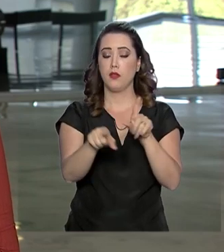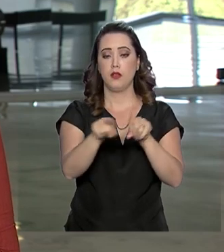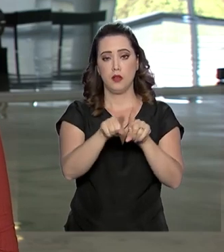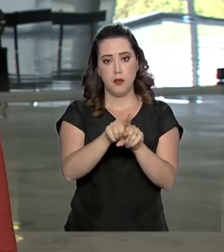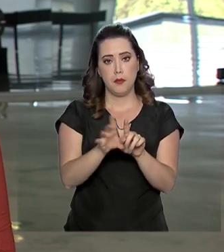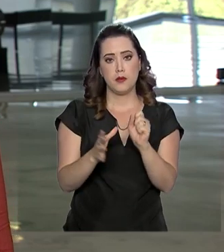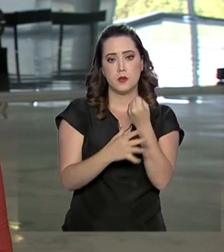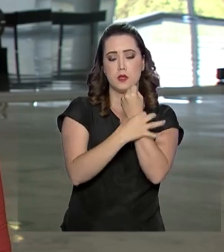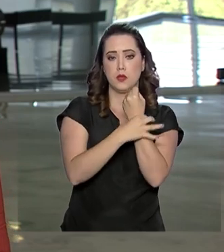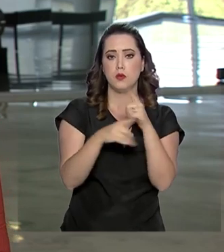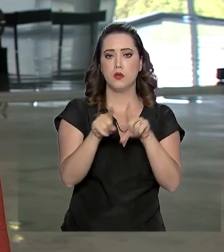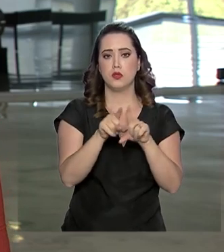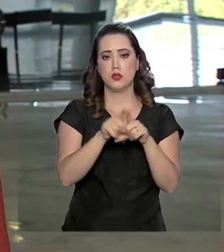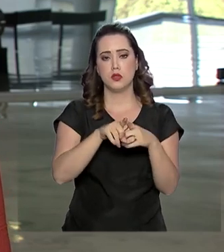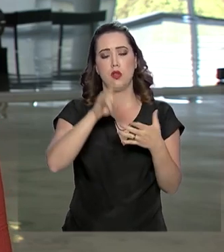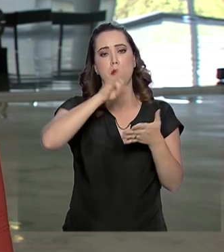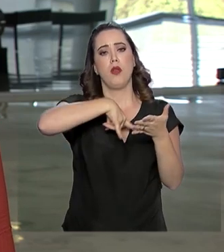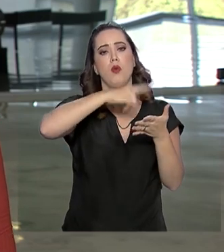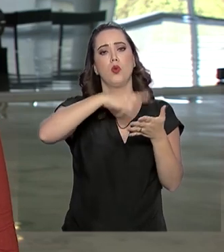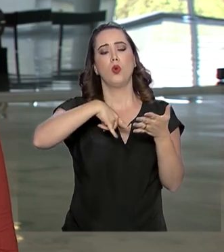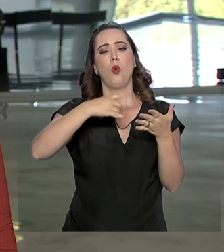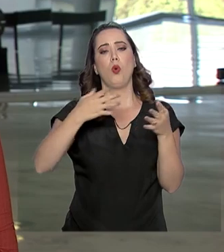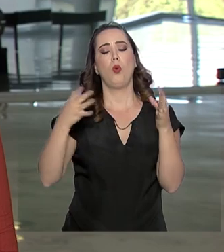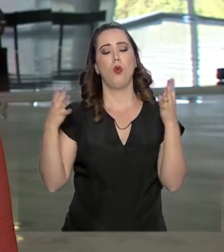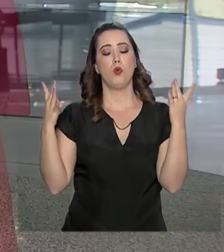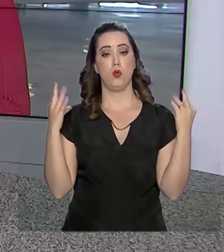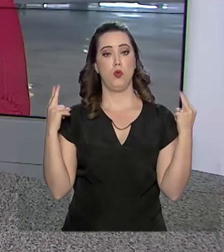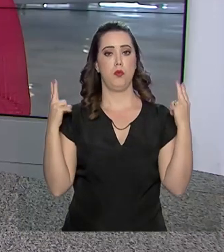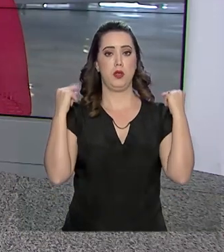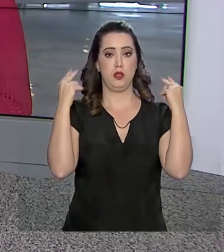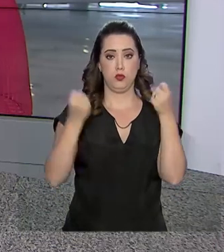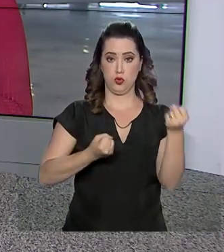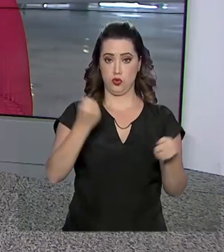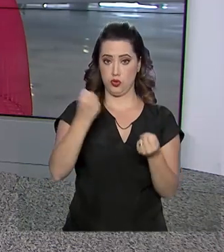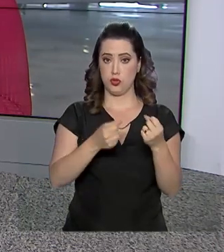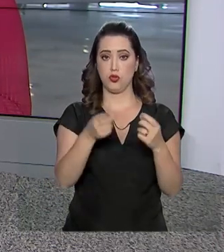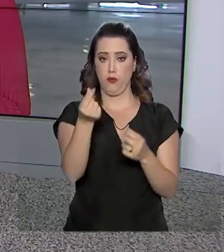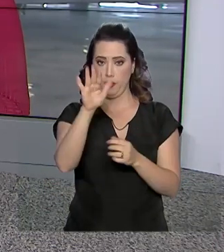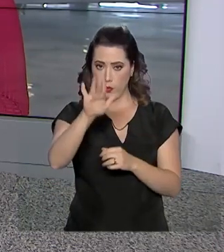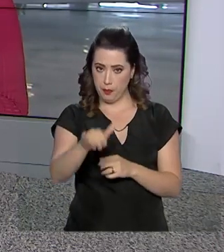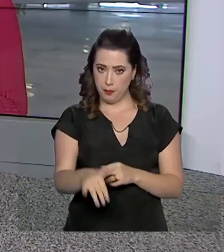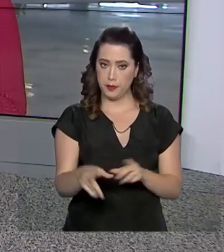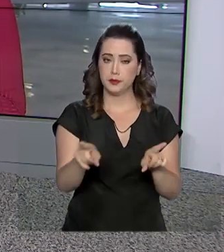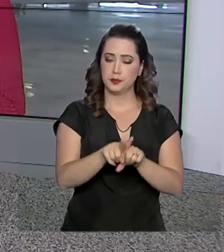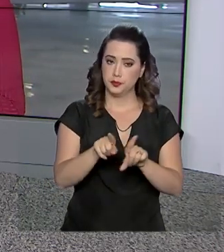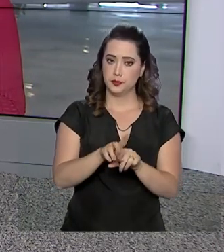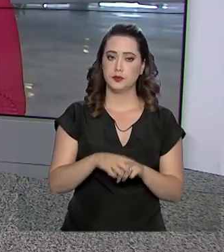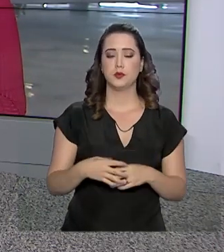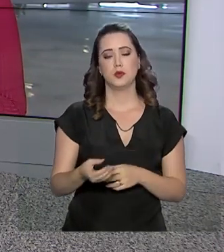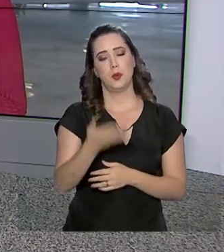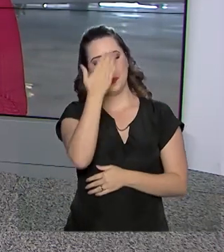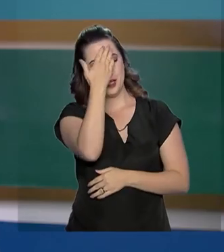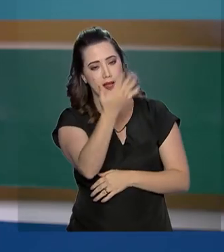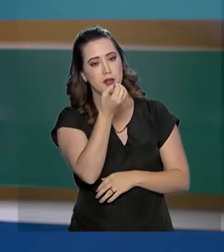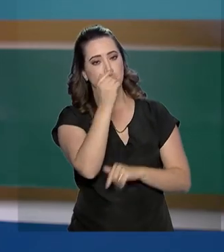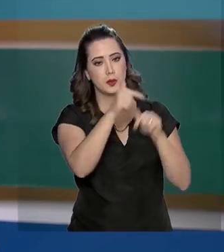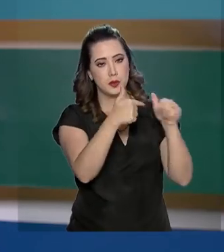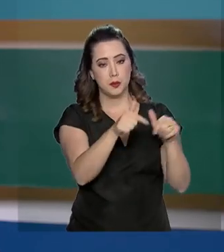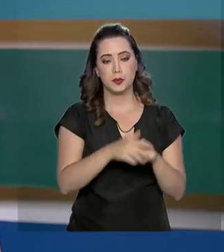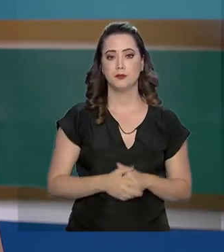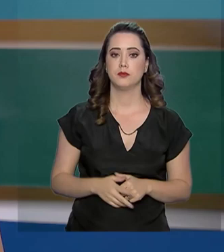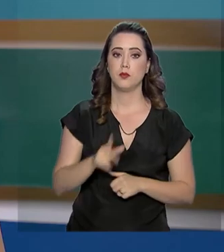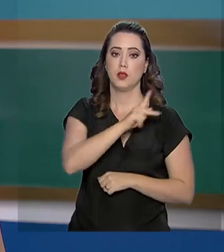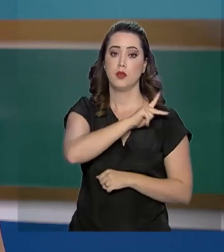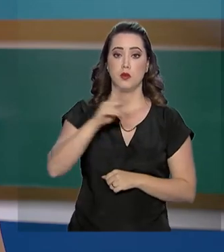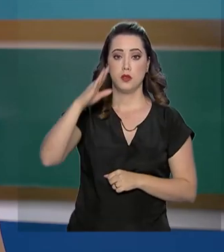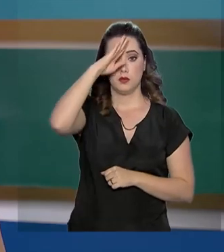da Carteira Nacional de Habilitação. Volto com você no estúdio, Lilian. Obrigada pelas informações, bom trabalho. E o